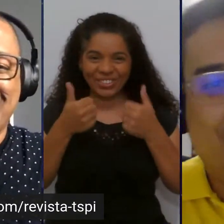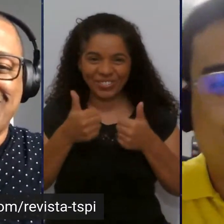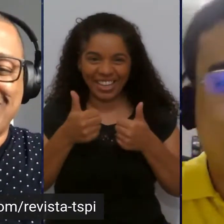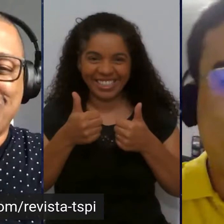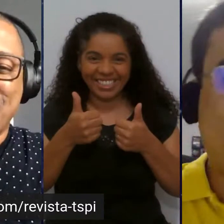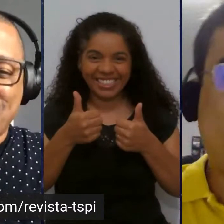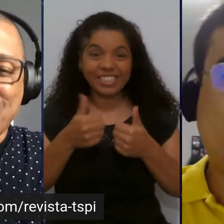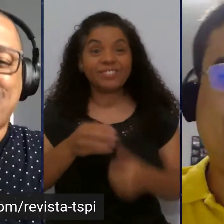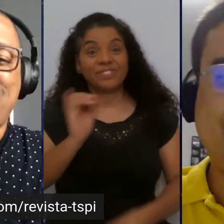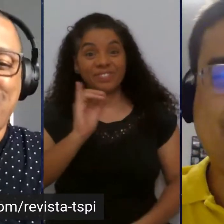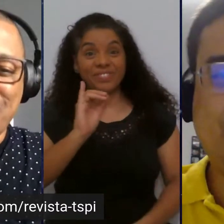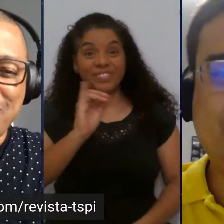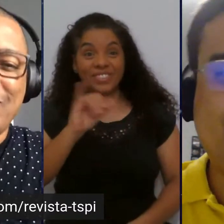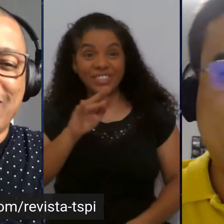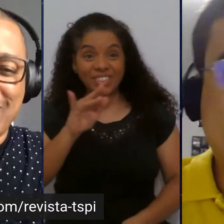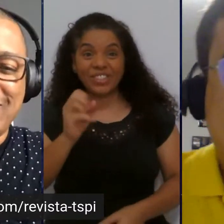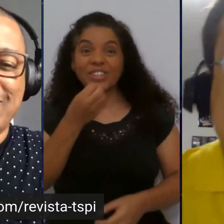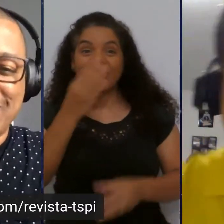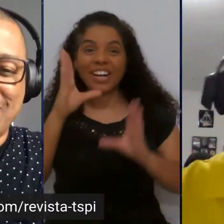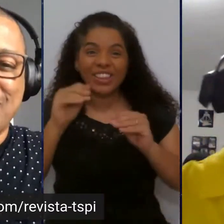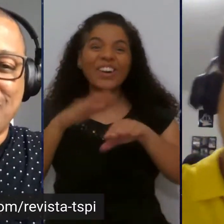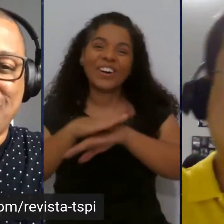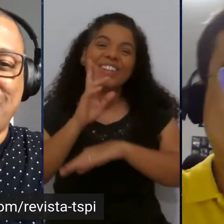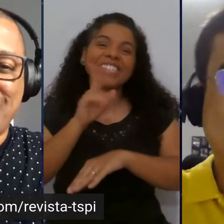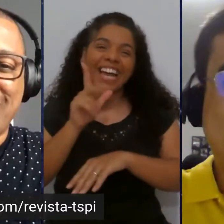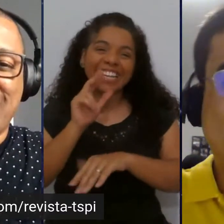E aí, Júlio, tudo bem? Boa noite, Raquel.